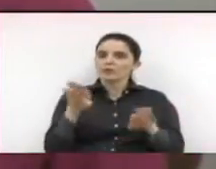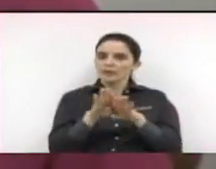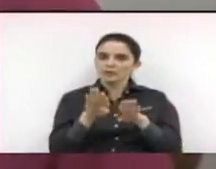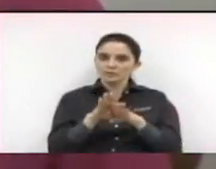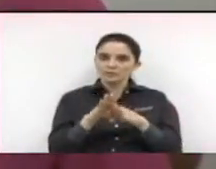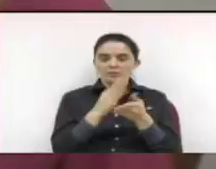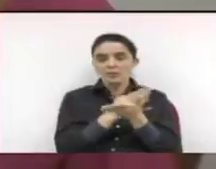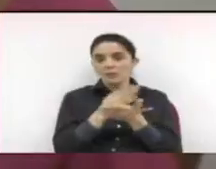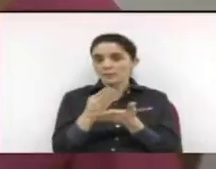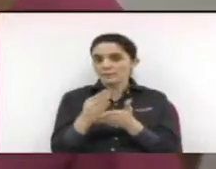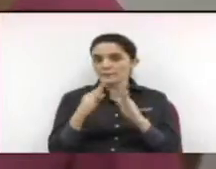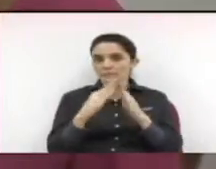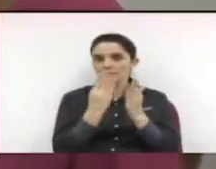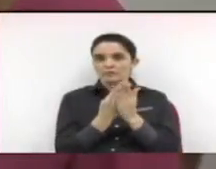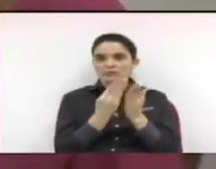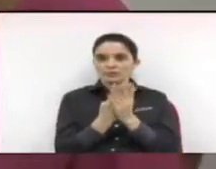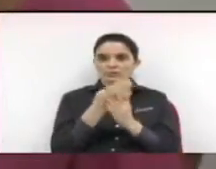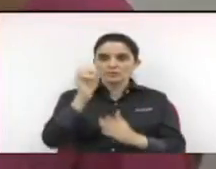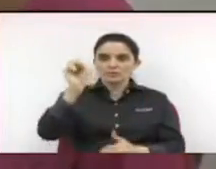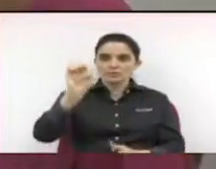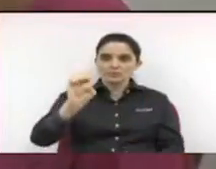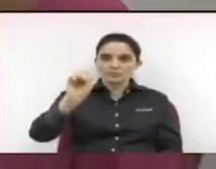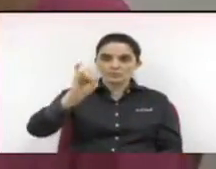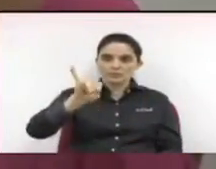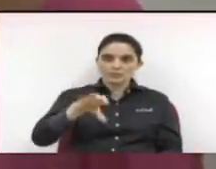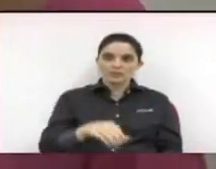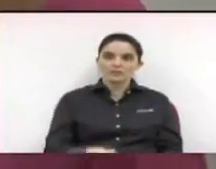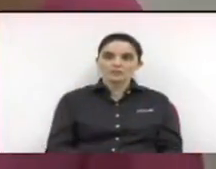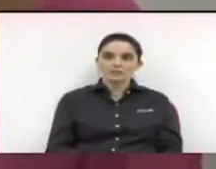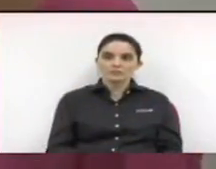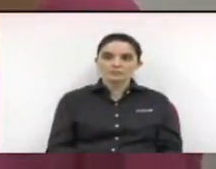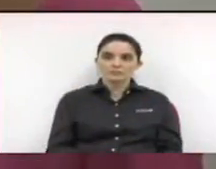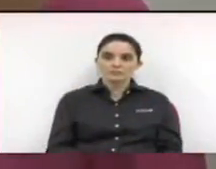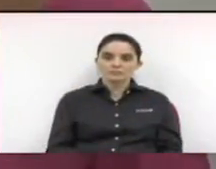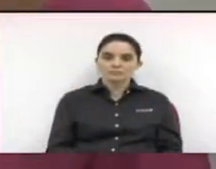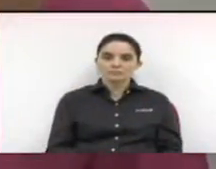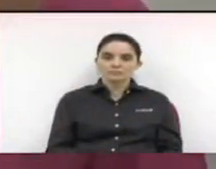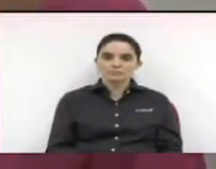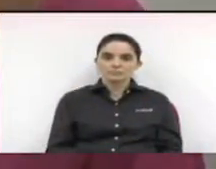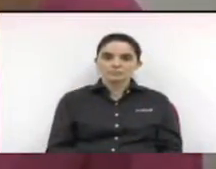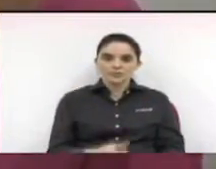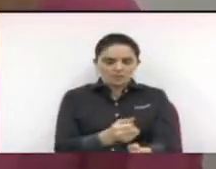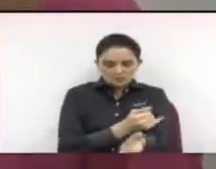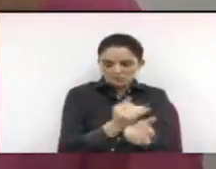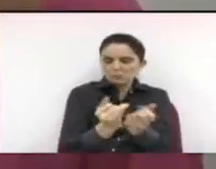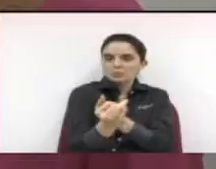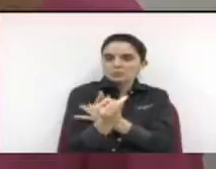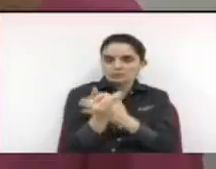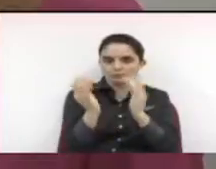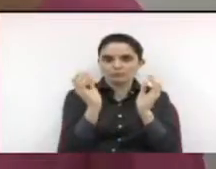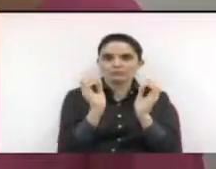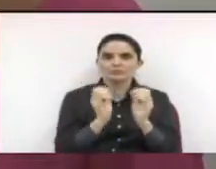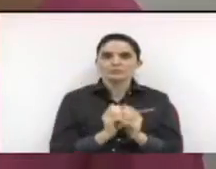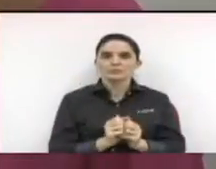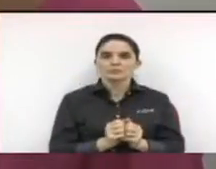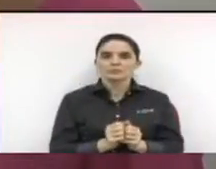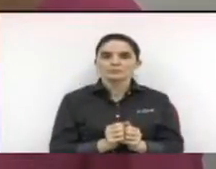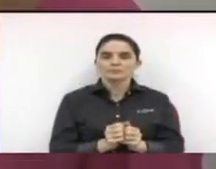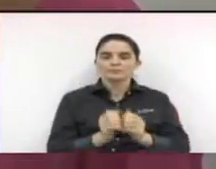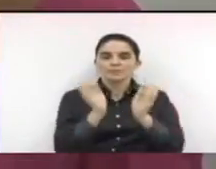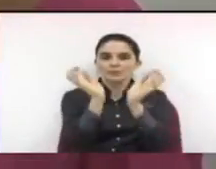realmente emocionante ver essa casa pelo SESI pelo SENAI e pelo SENAI